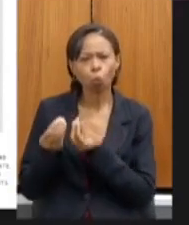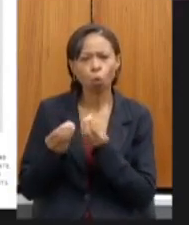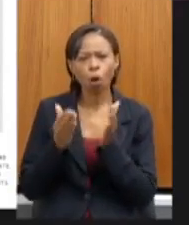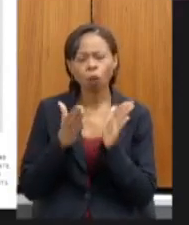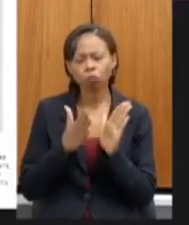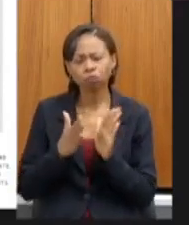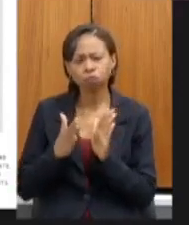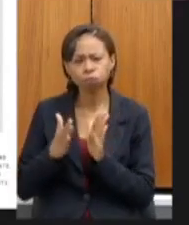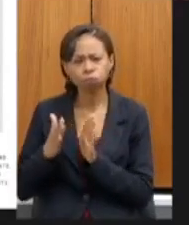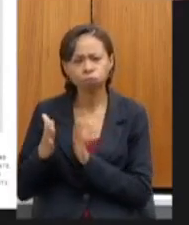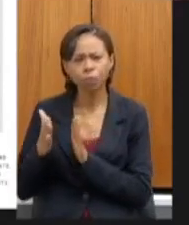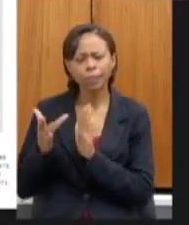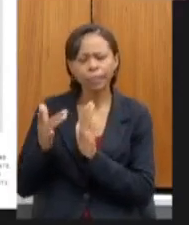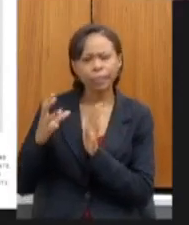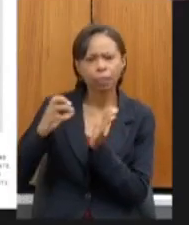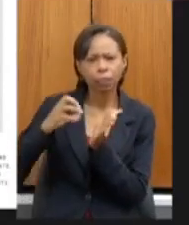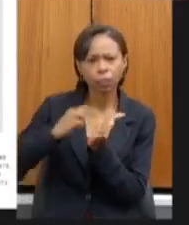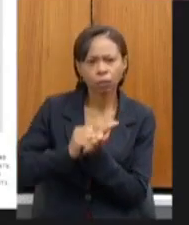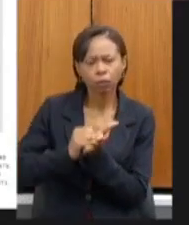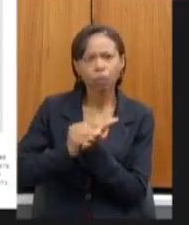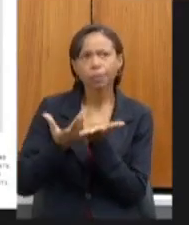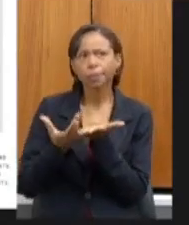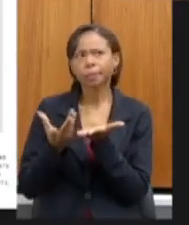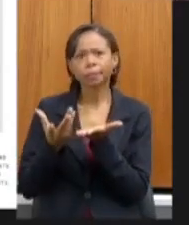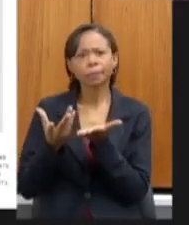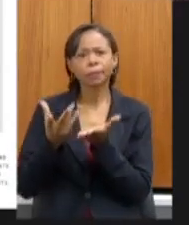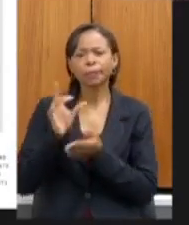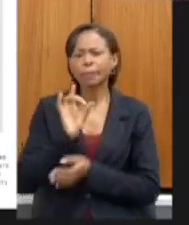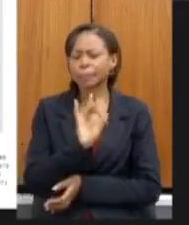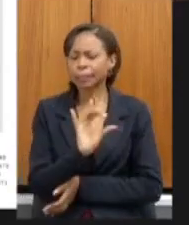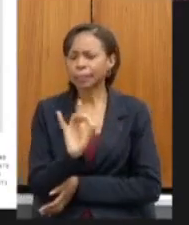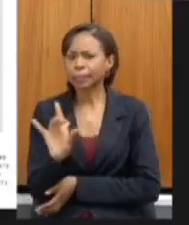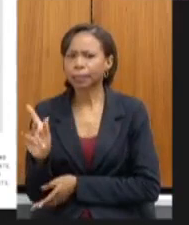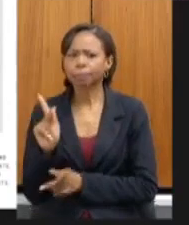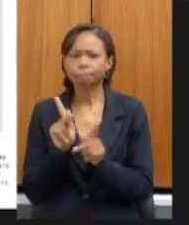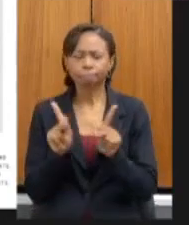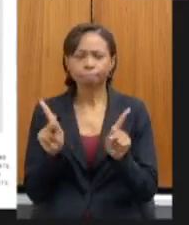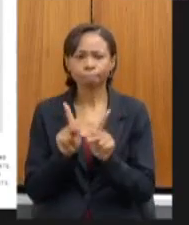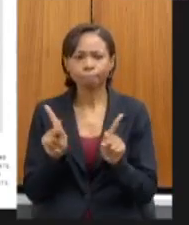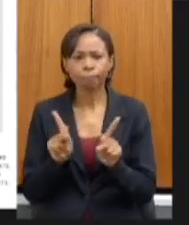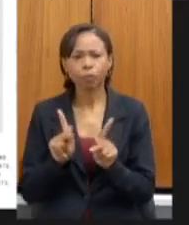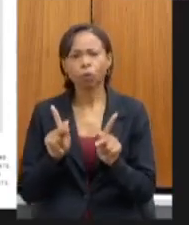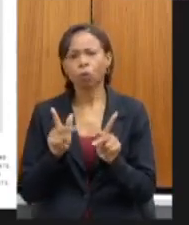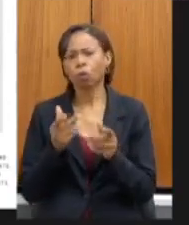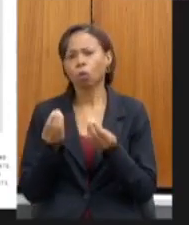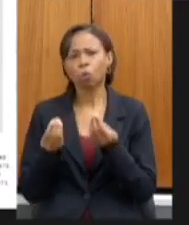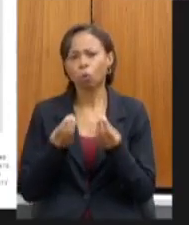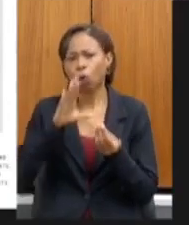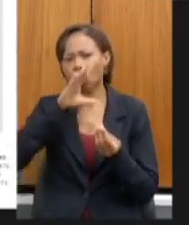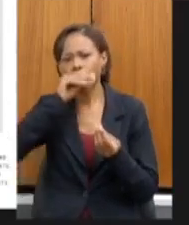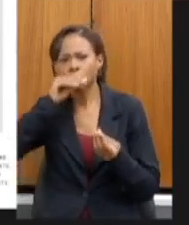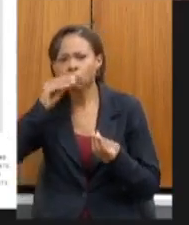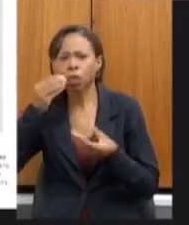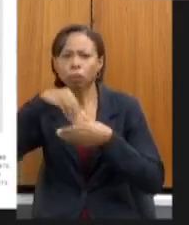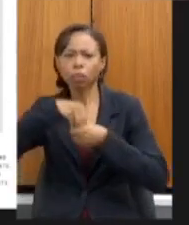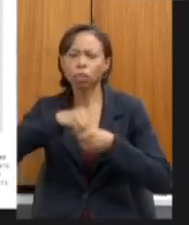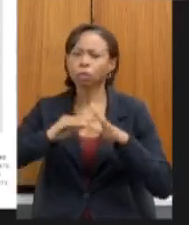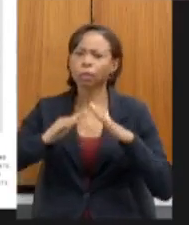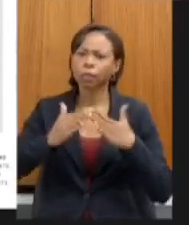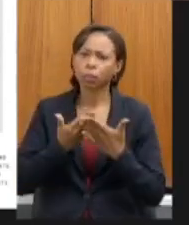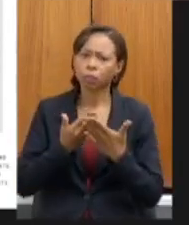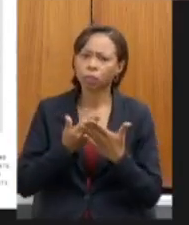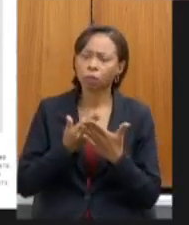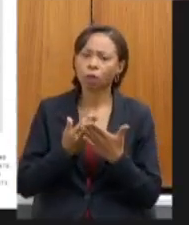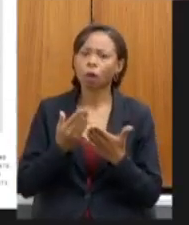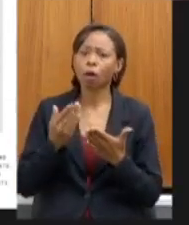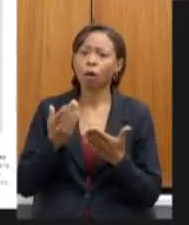registro da situação de cada um dos professores e funcionários das escolas, fazer